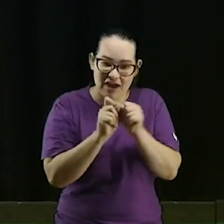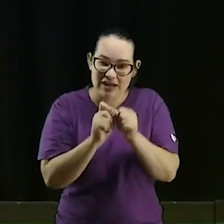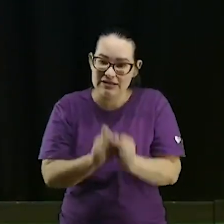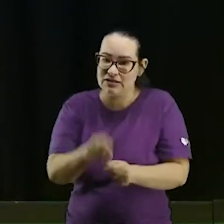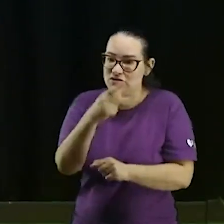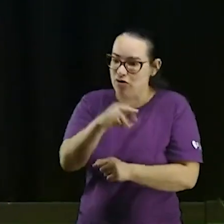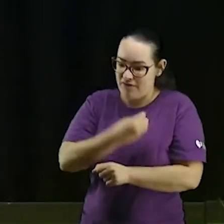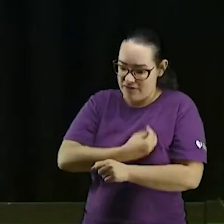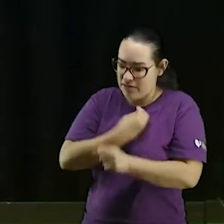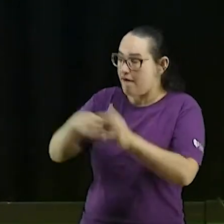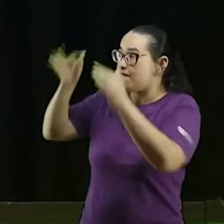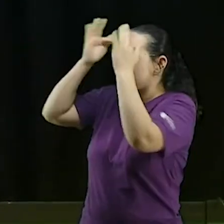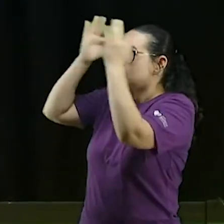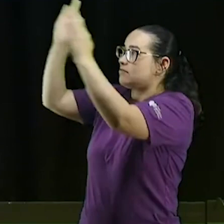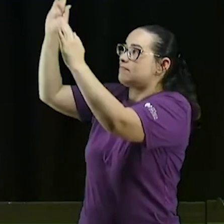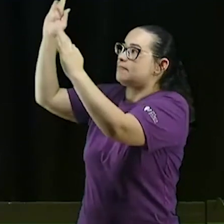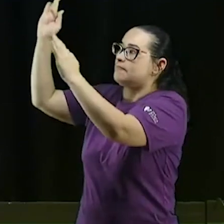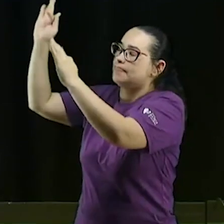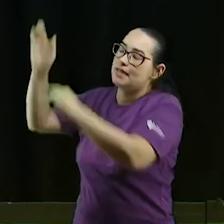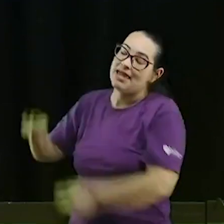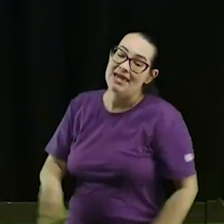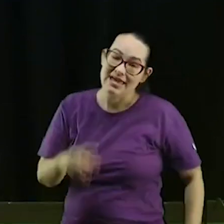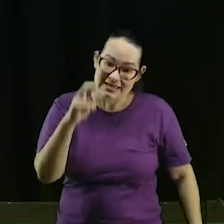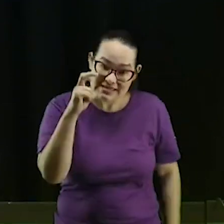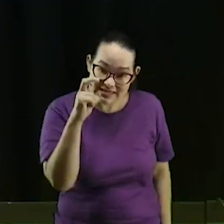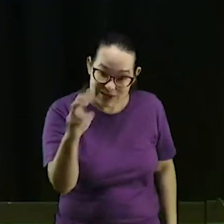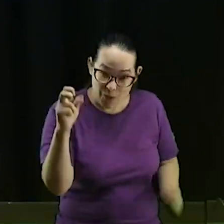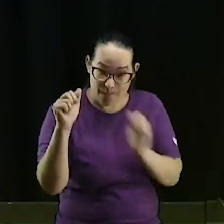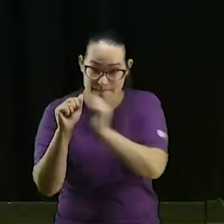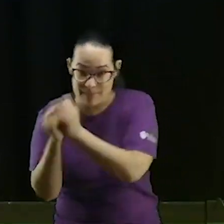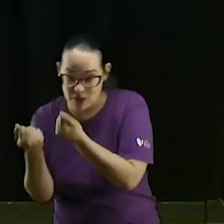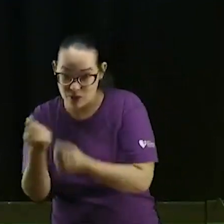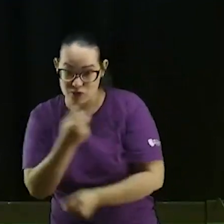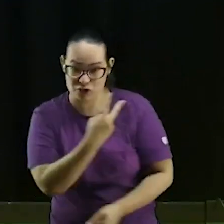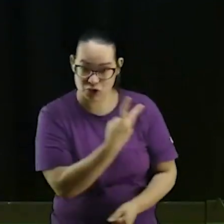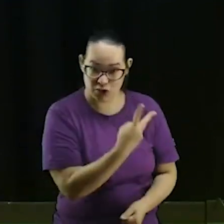5 pães e 2 peixes é pouco para você e tua família